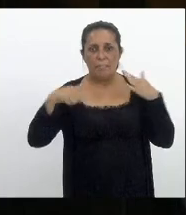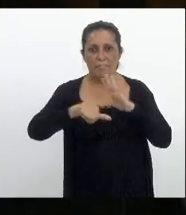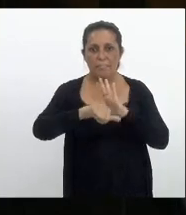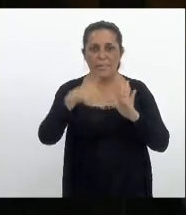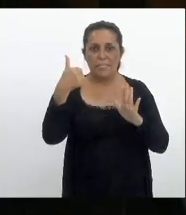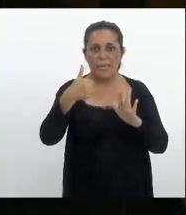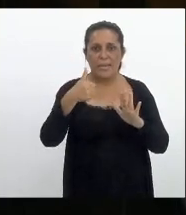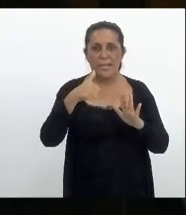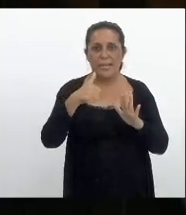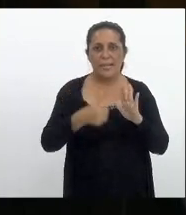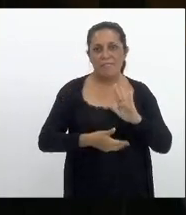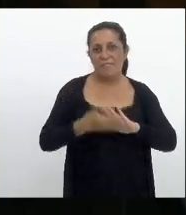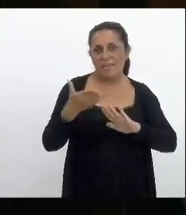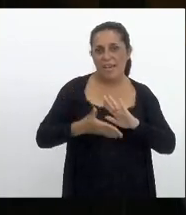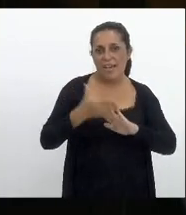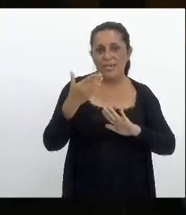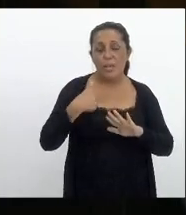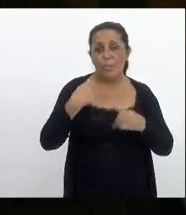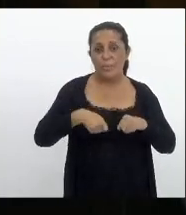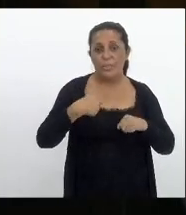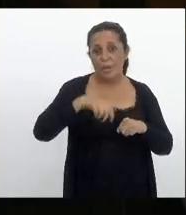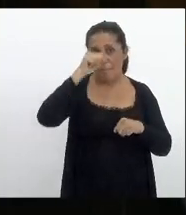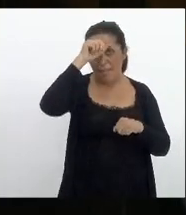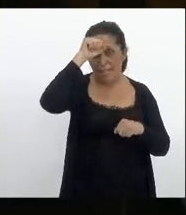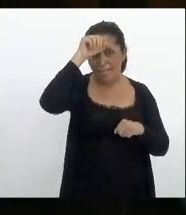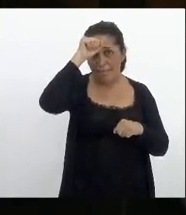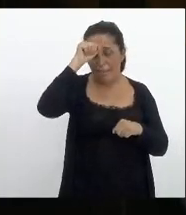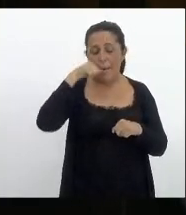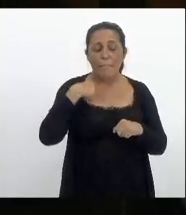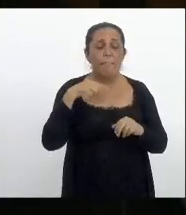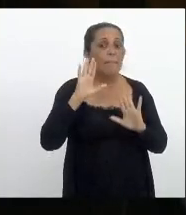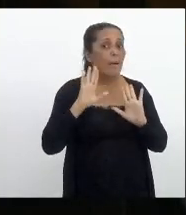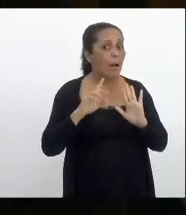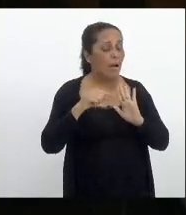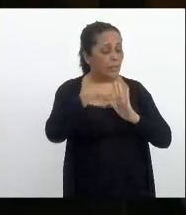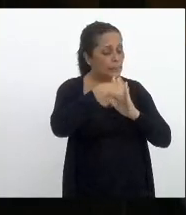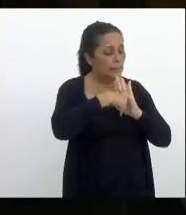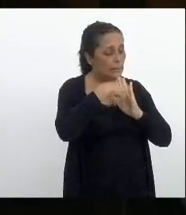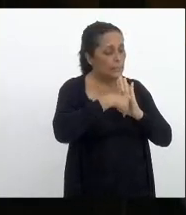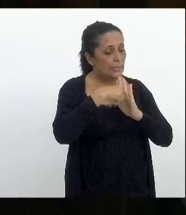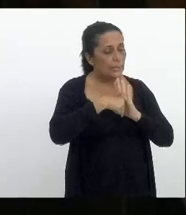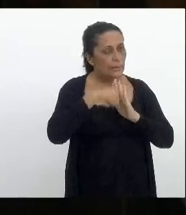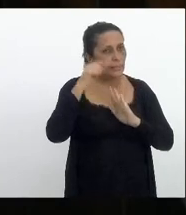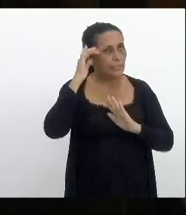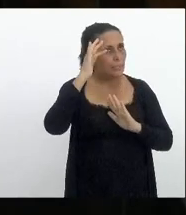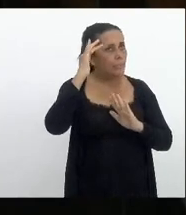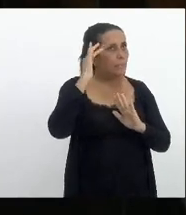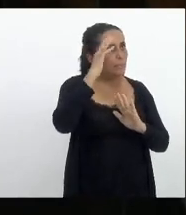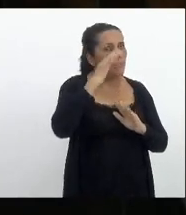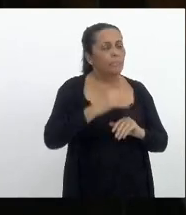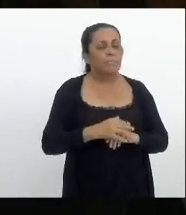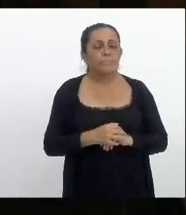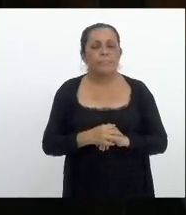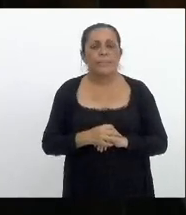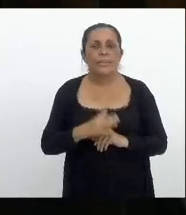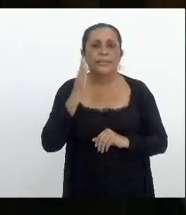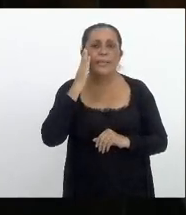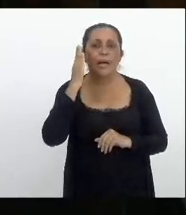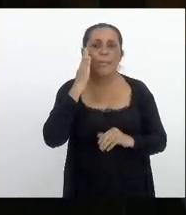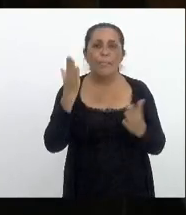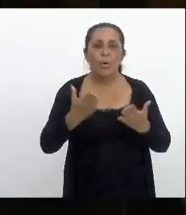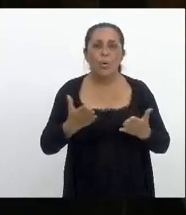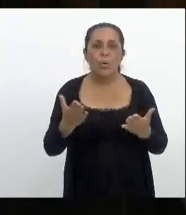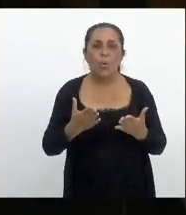muito ainda a aprender mas eu faço alguns questionamentos e alguns pensamentos sabemos que hoje